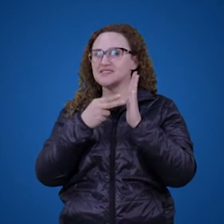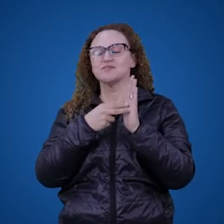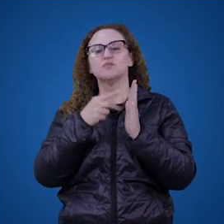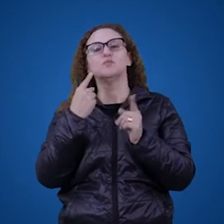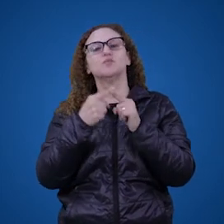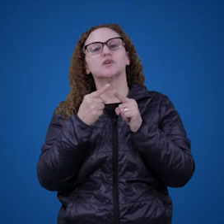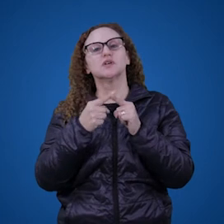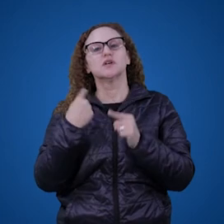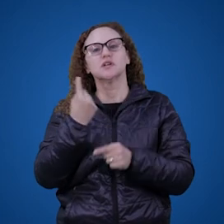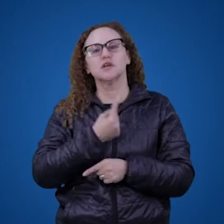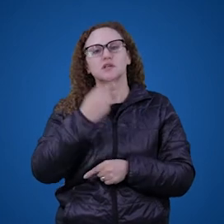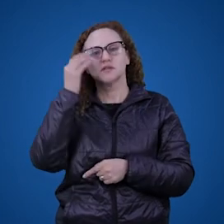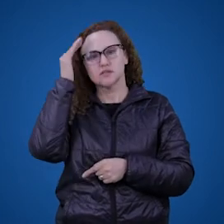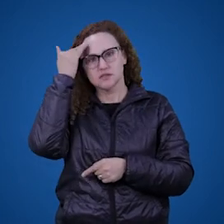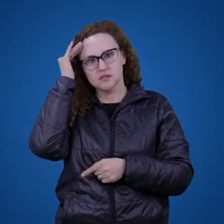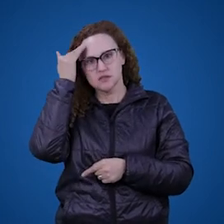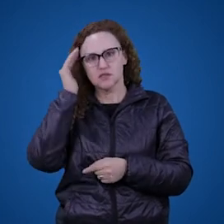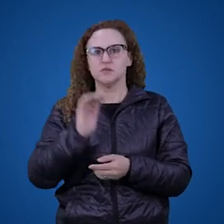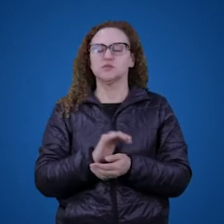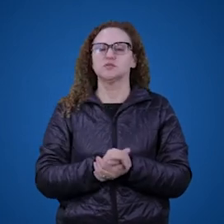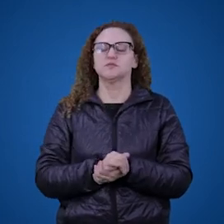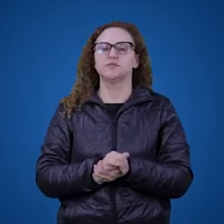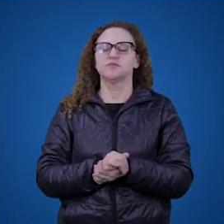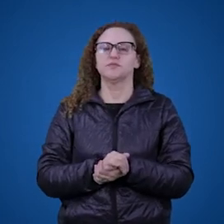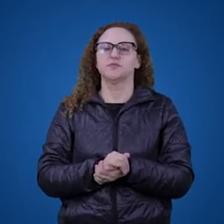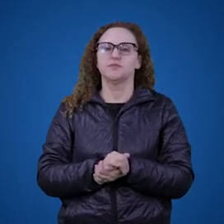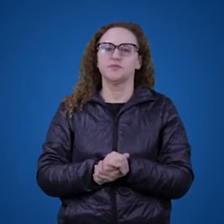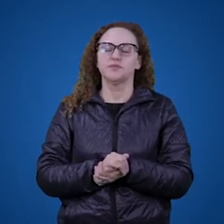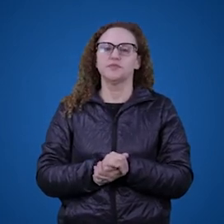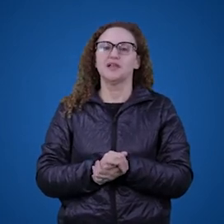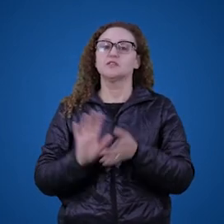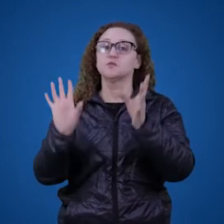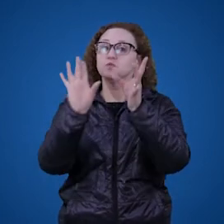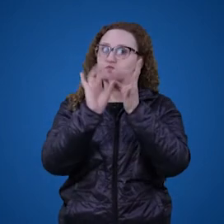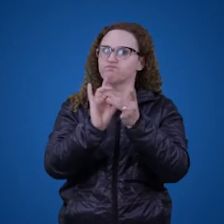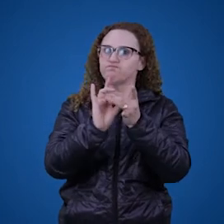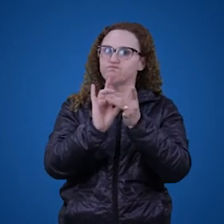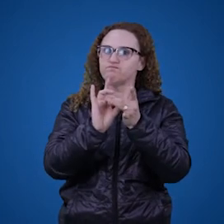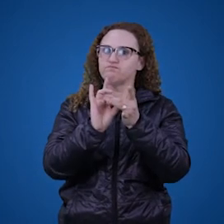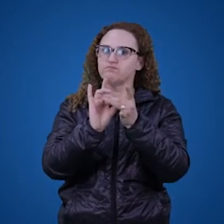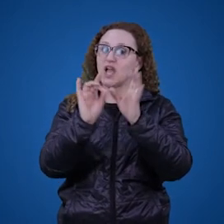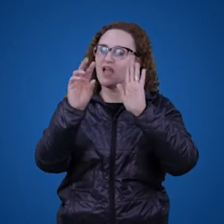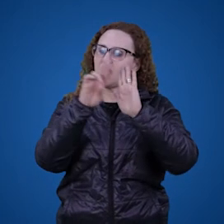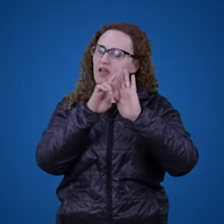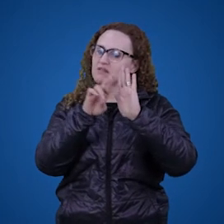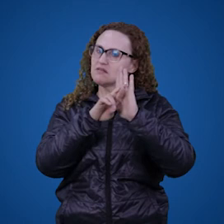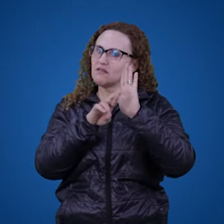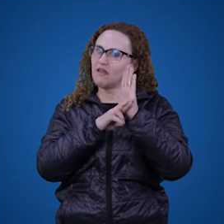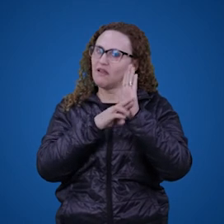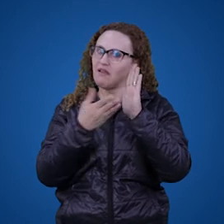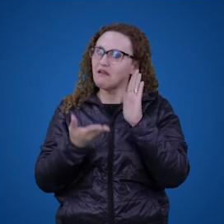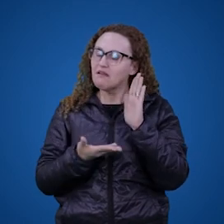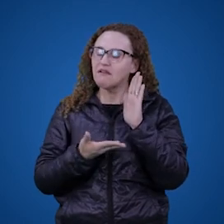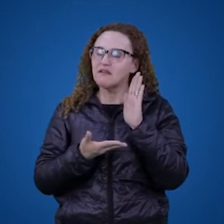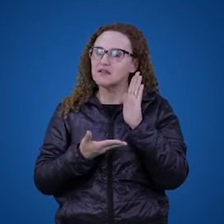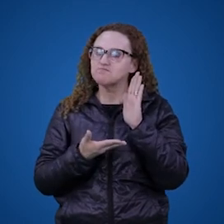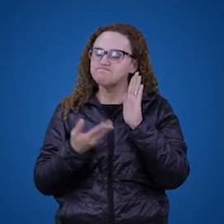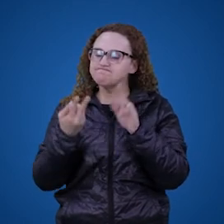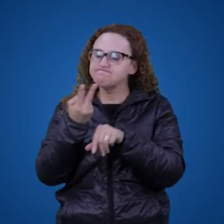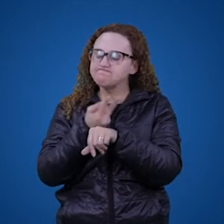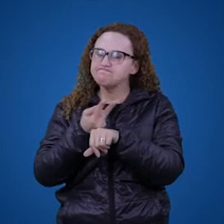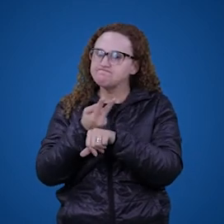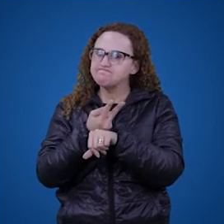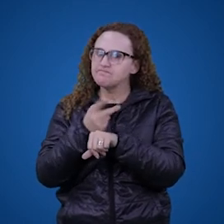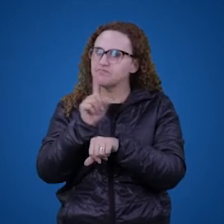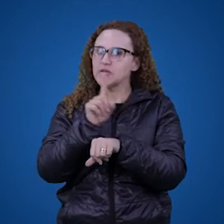nós a entendemos, e lembrem, compreensão e significado estão unidas. Então, as regras que a gente está procurando